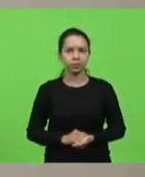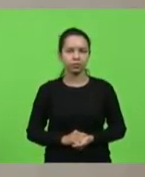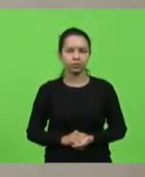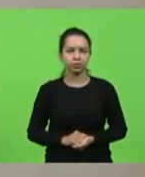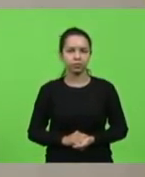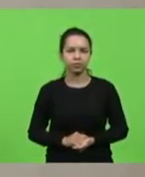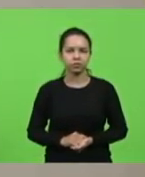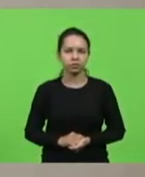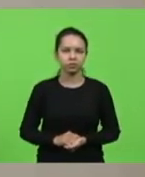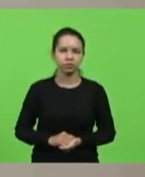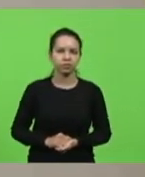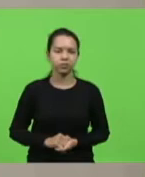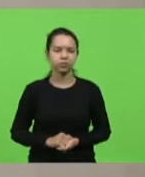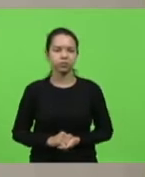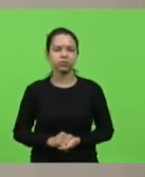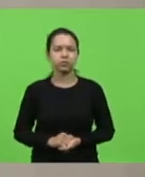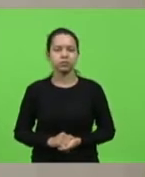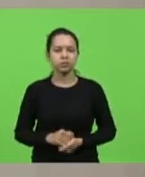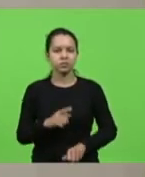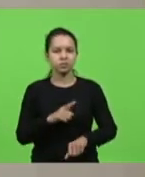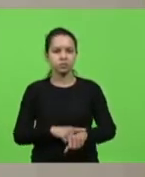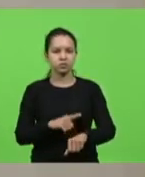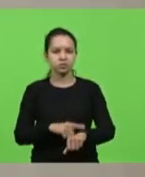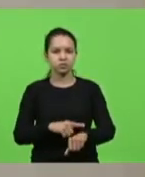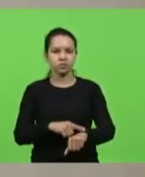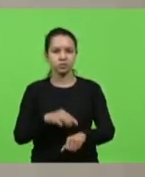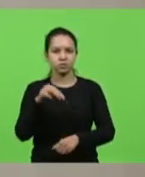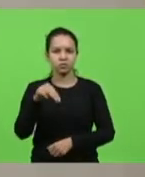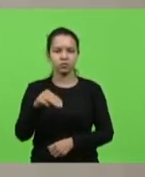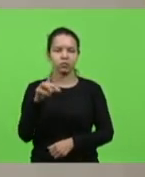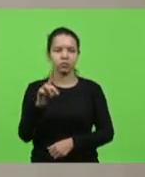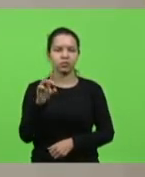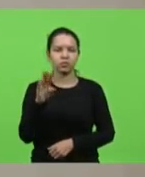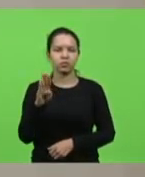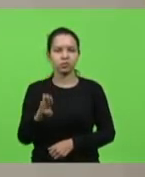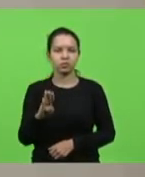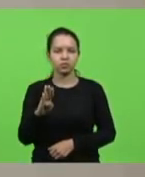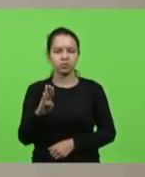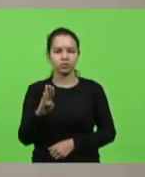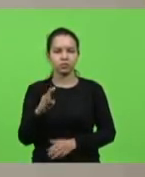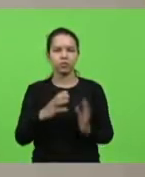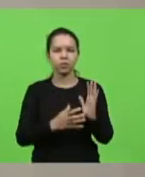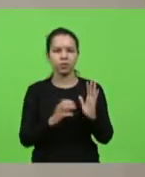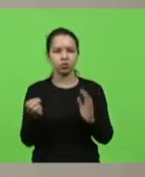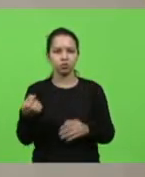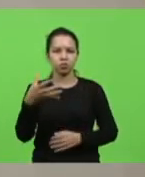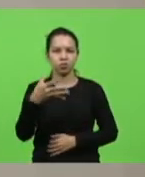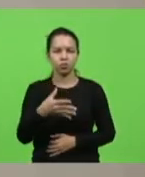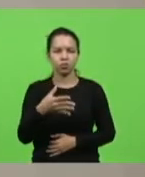O próximo horário pertence ao bloco MDB e Partido Novo, tempo de 15 minutos.